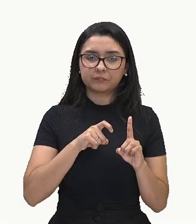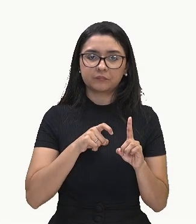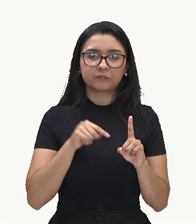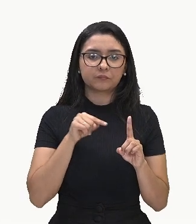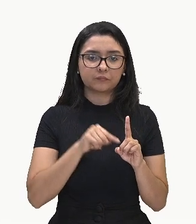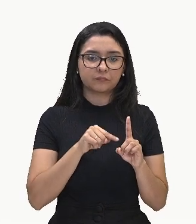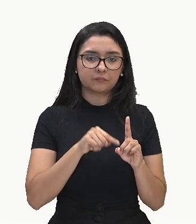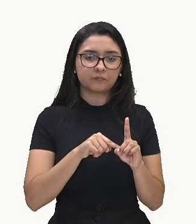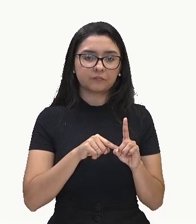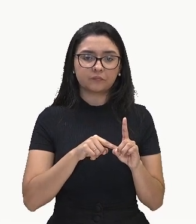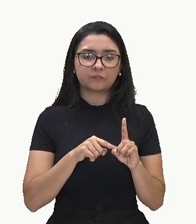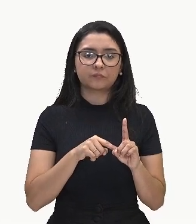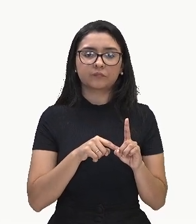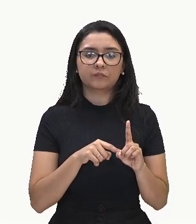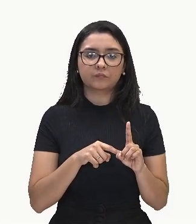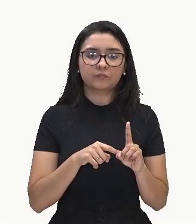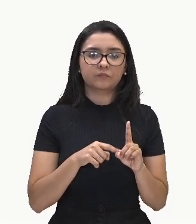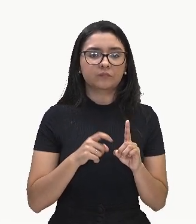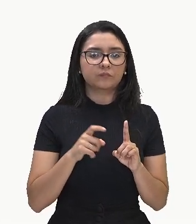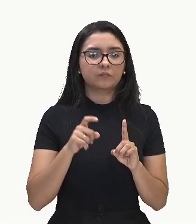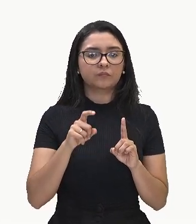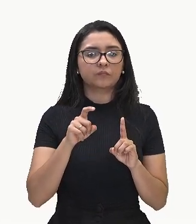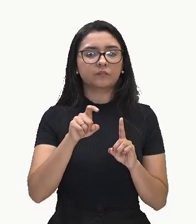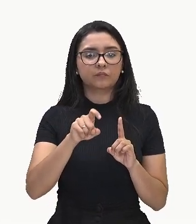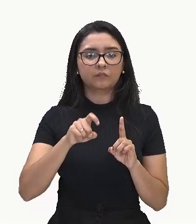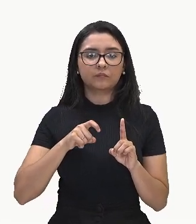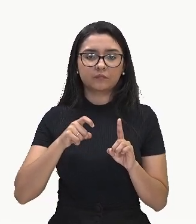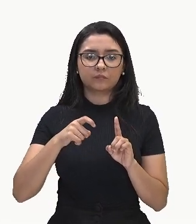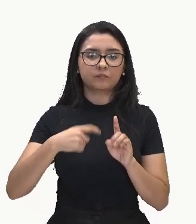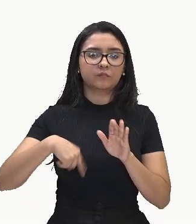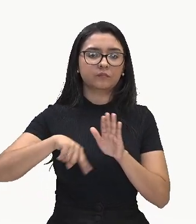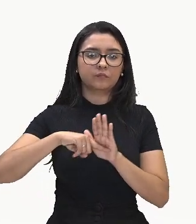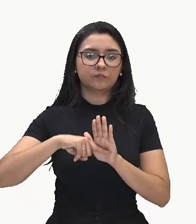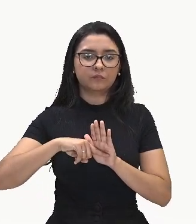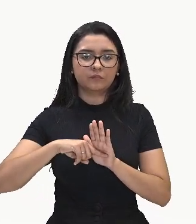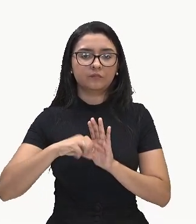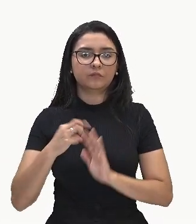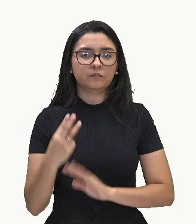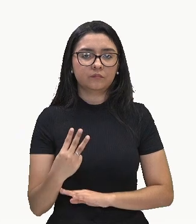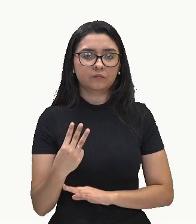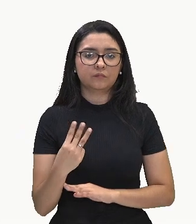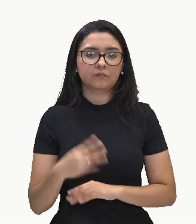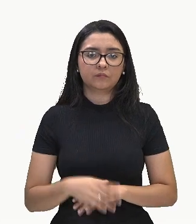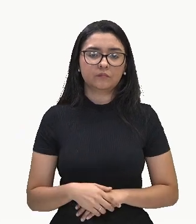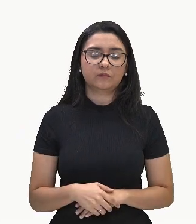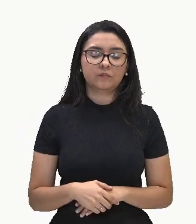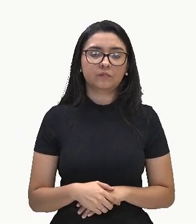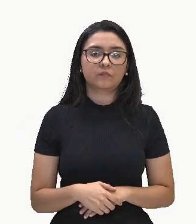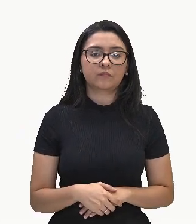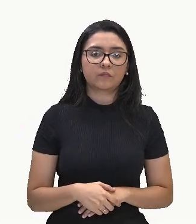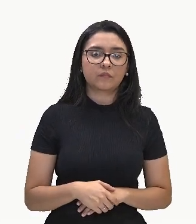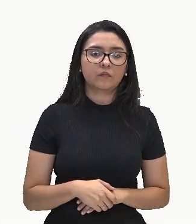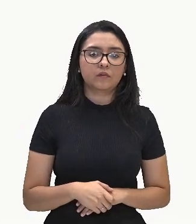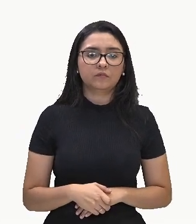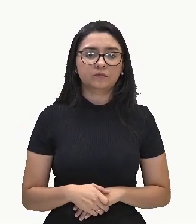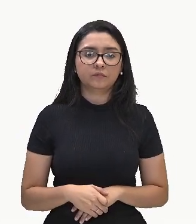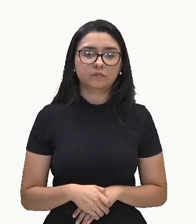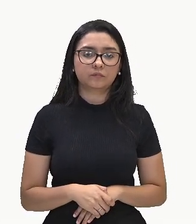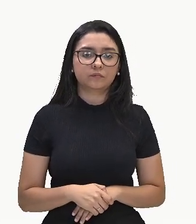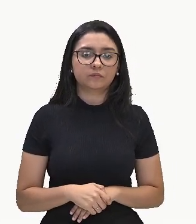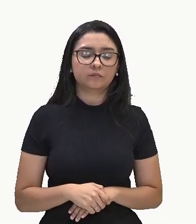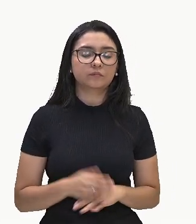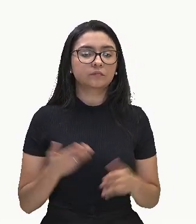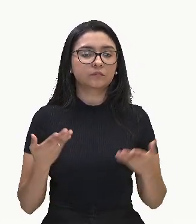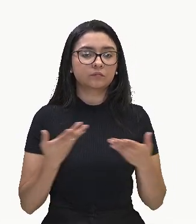sendo X menos 3. Ok? E vamos